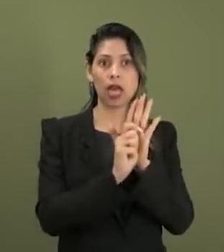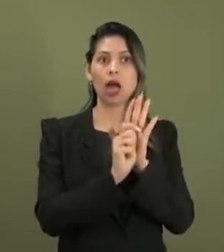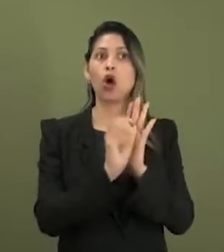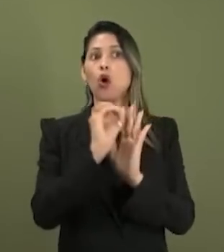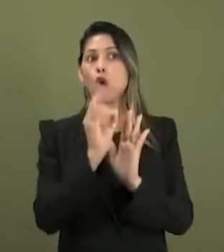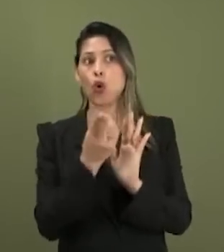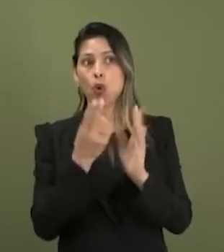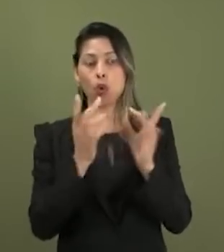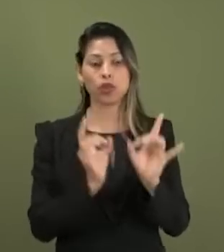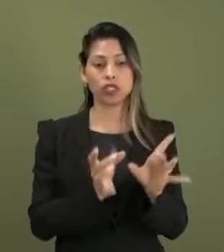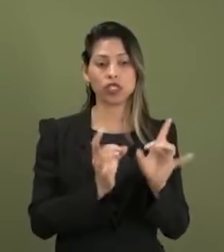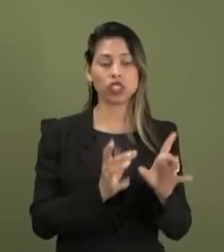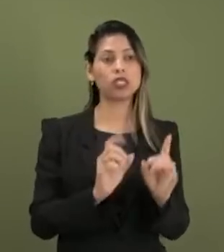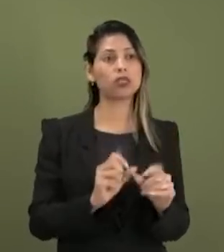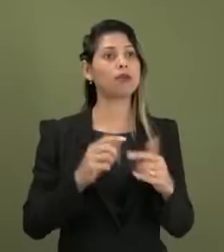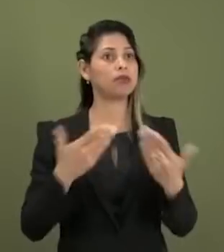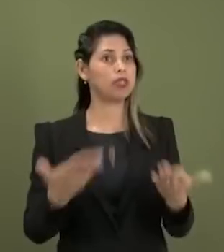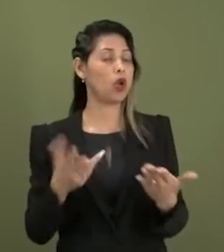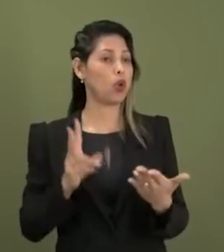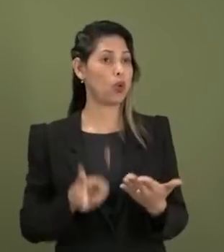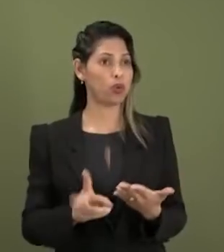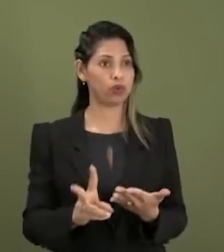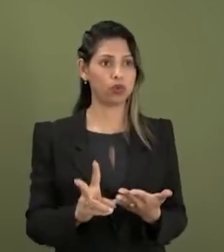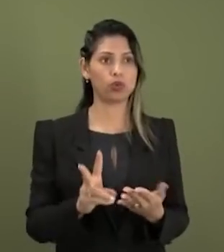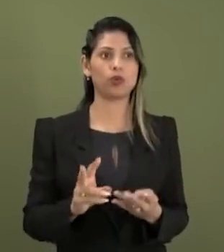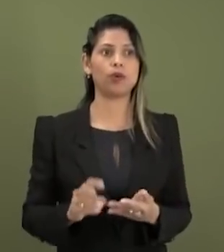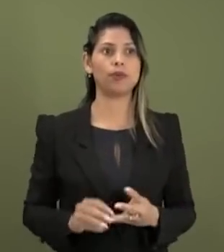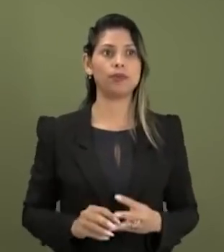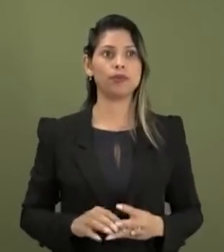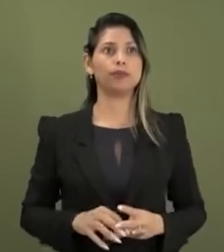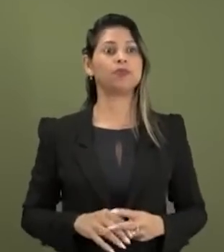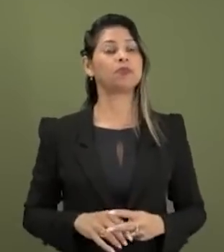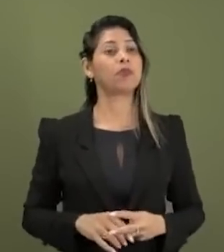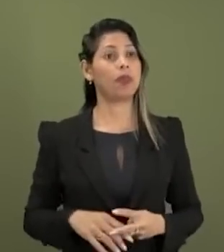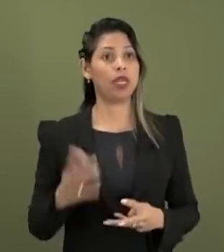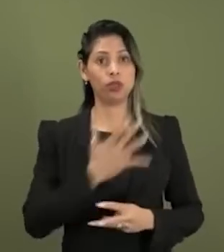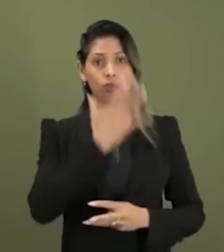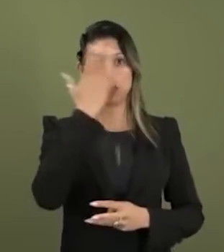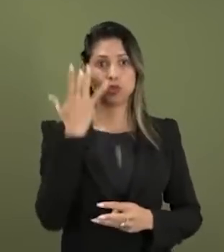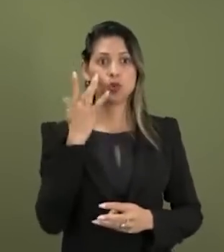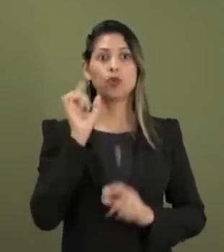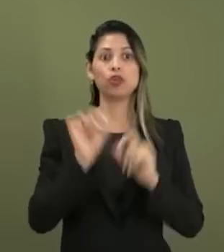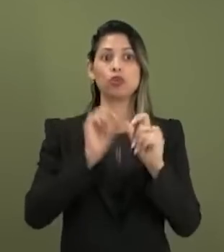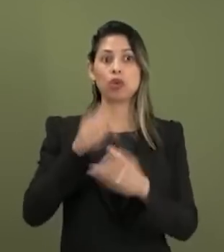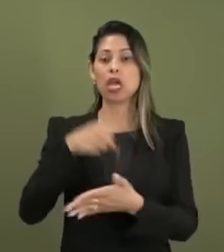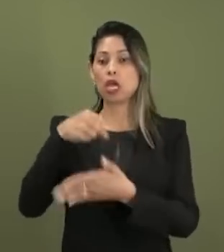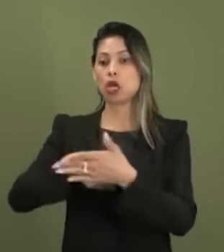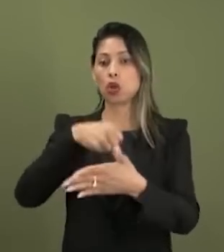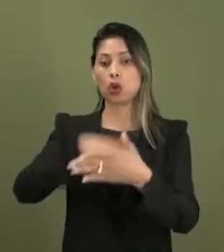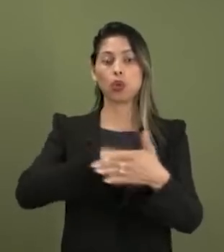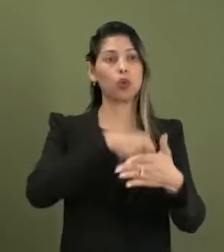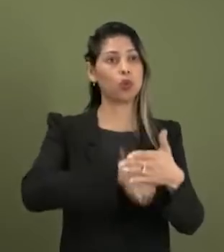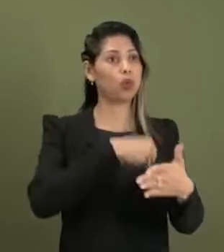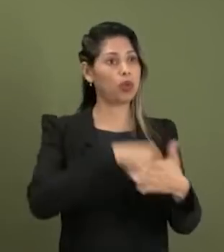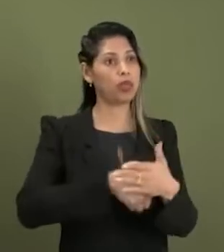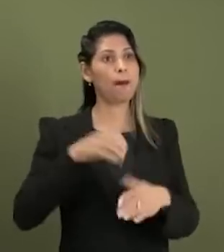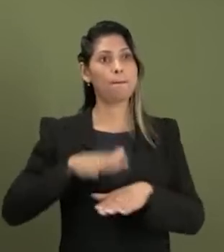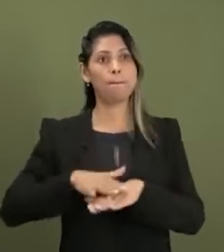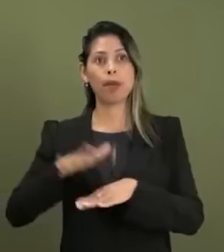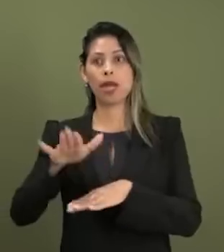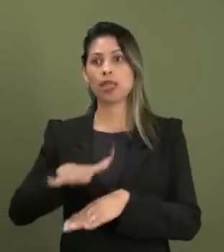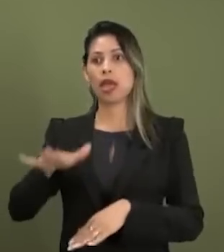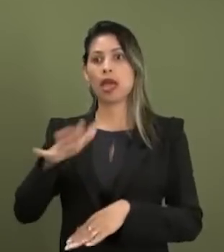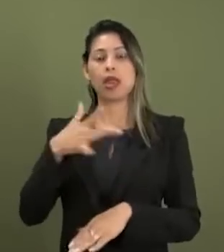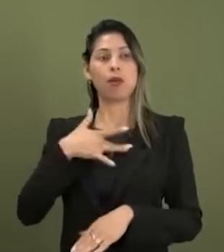que é uma tese que pode ser sustentada por aqueles que defendem que a questão é mais de saúde pública do que